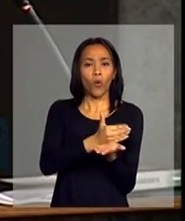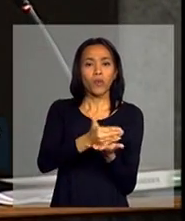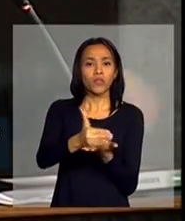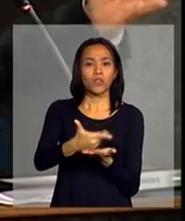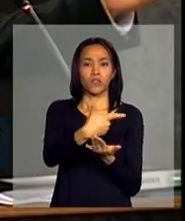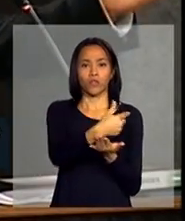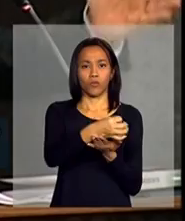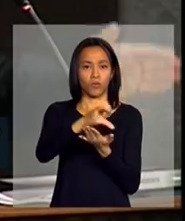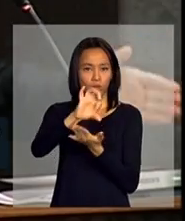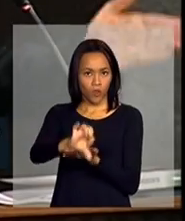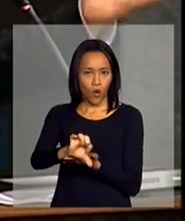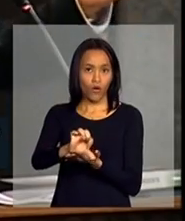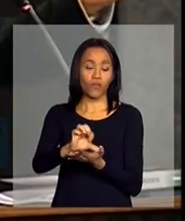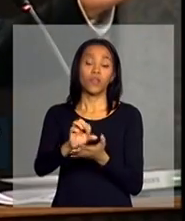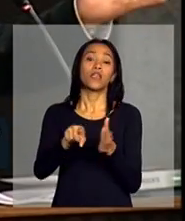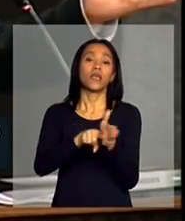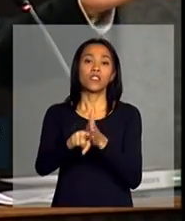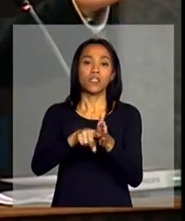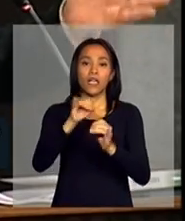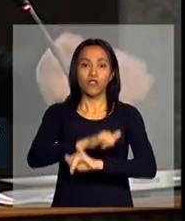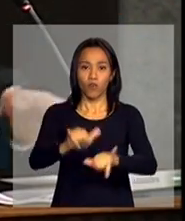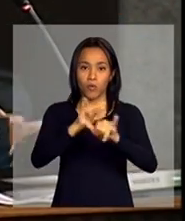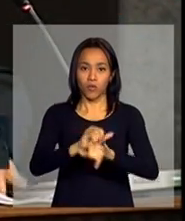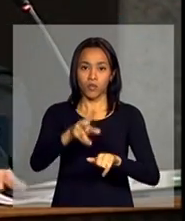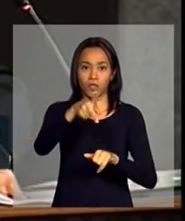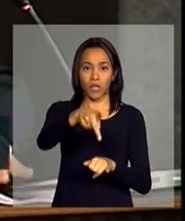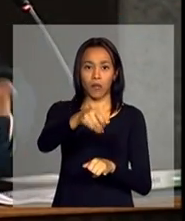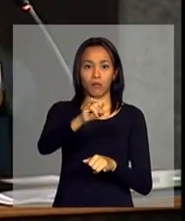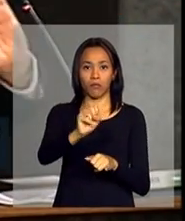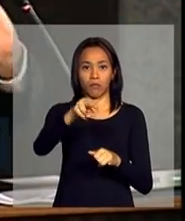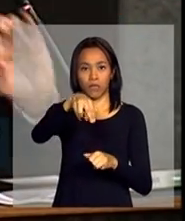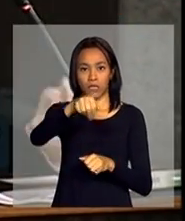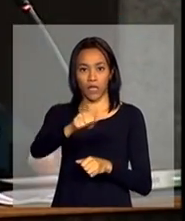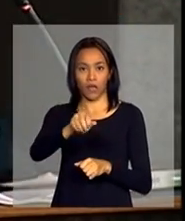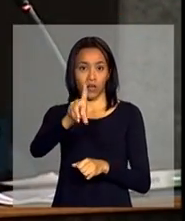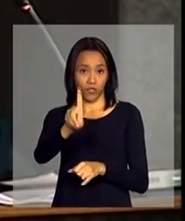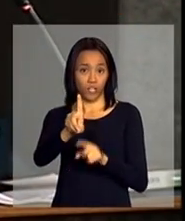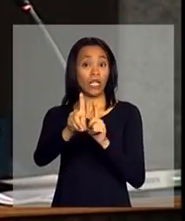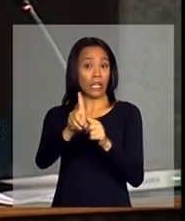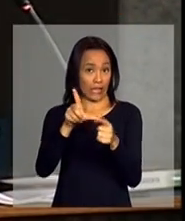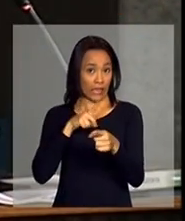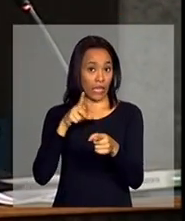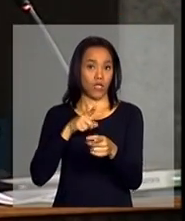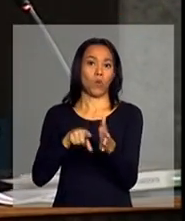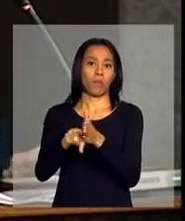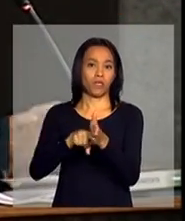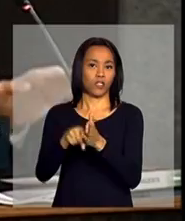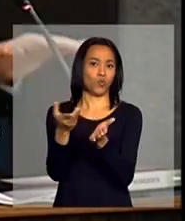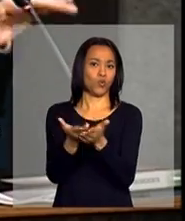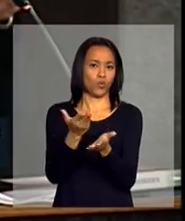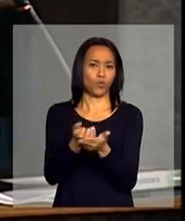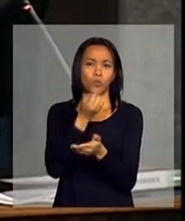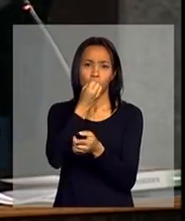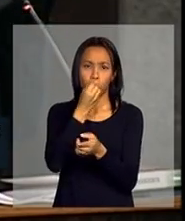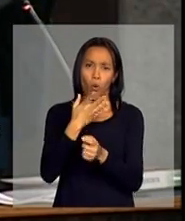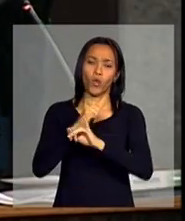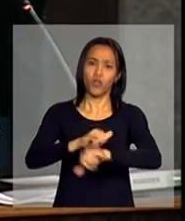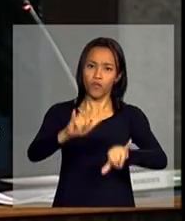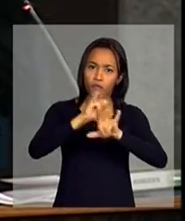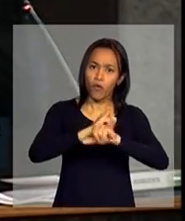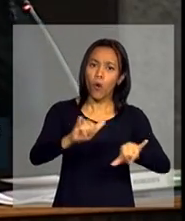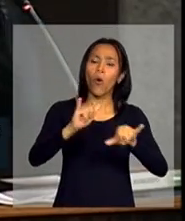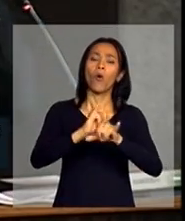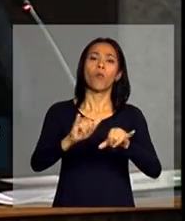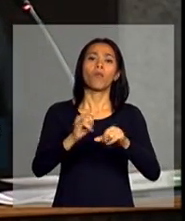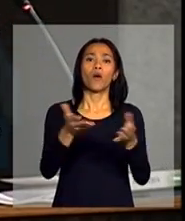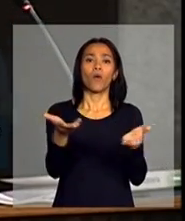E os dados da PNAD, no estudo, tem um gráfico muito bom disso, mostra que a taxa de formalidade